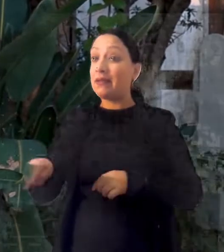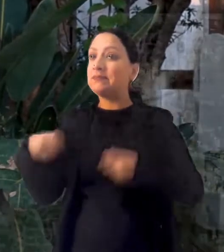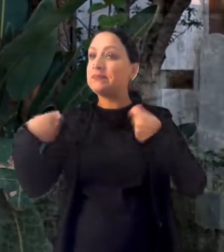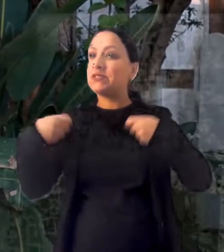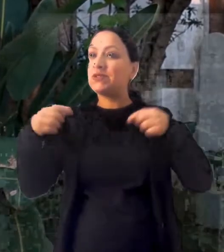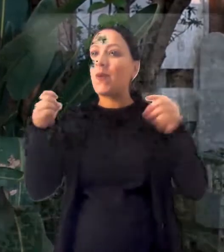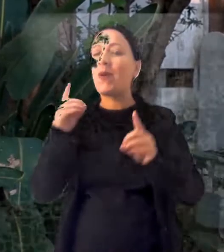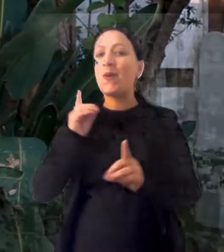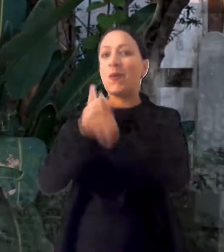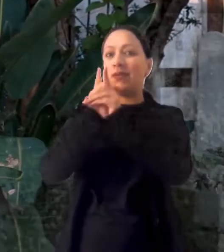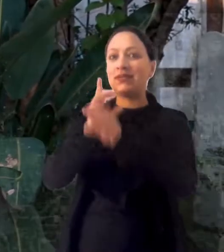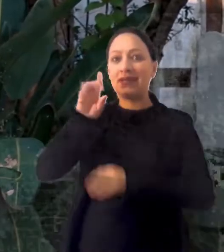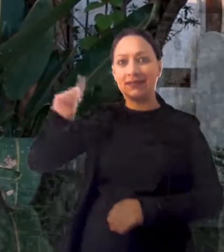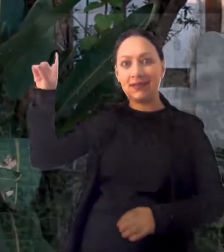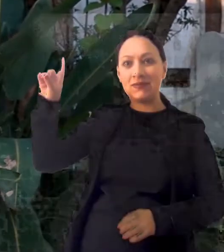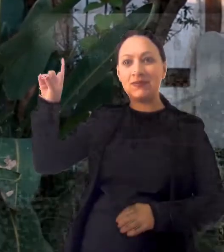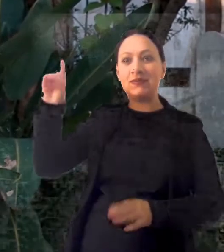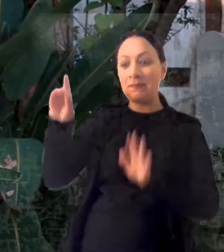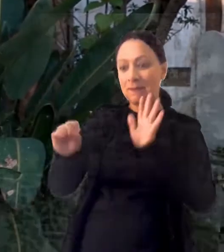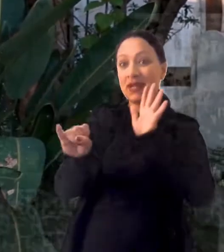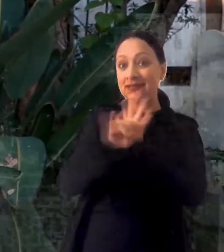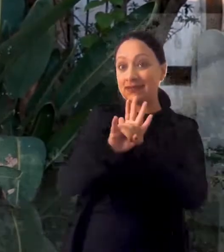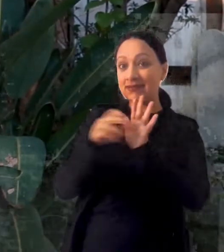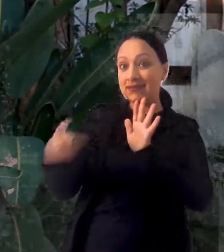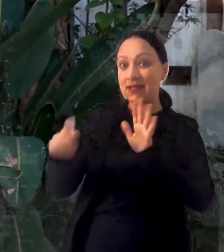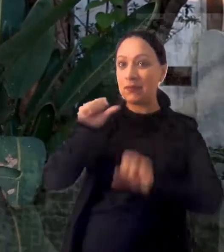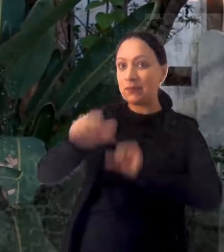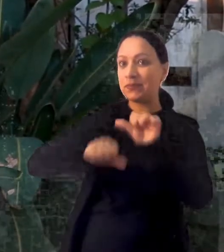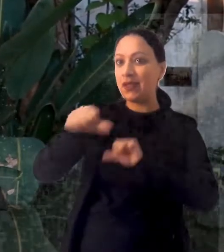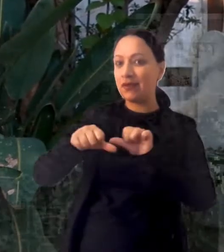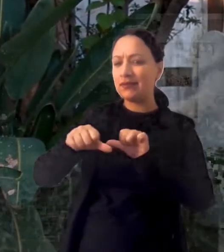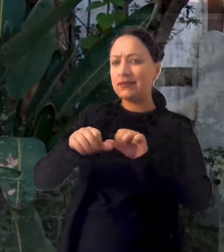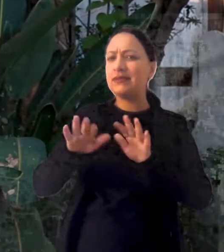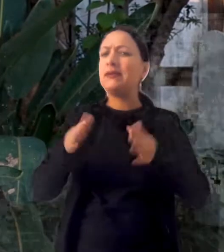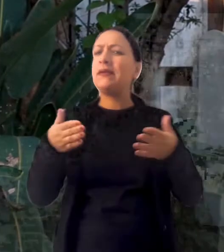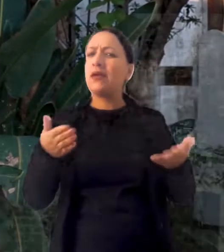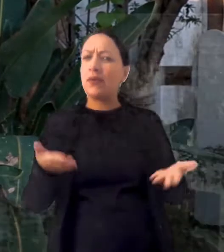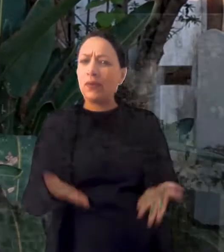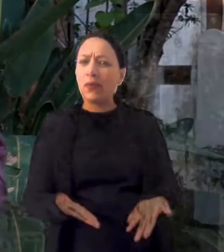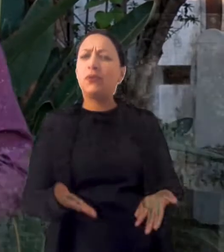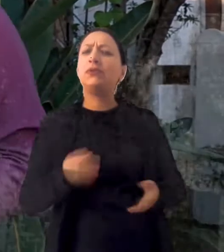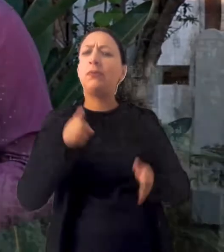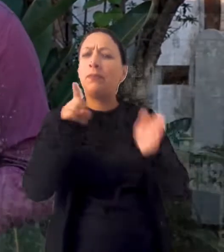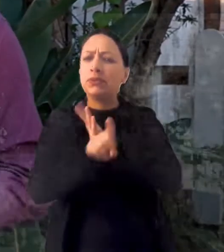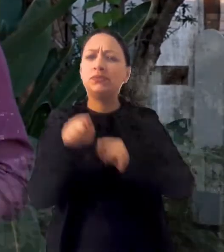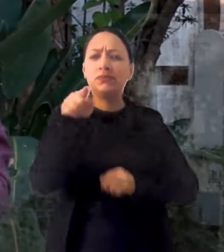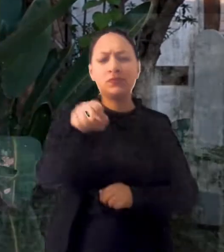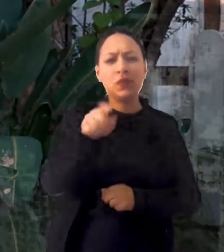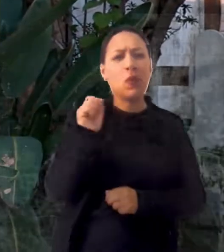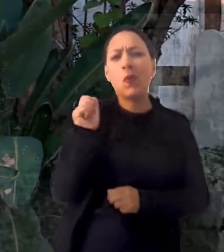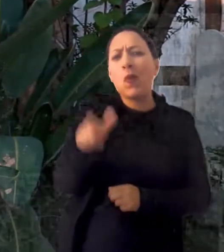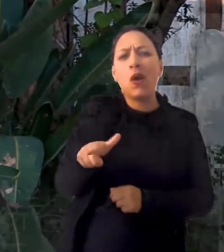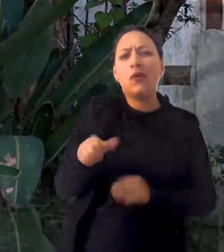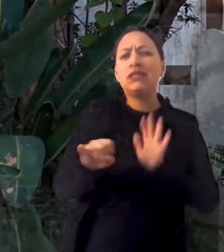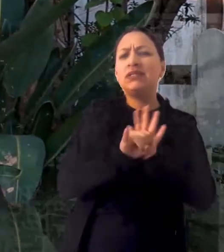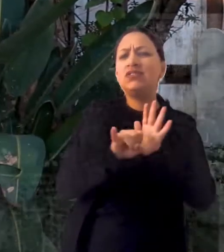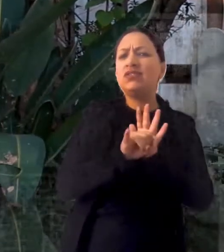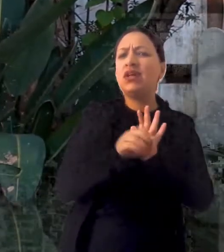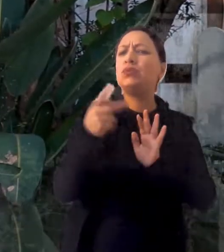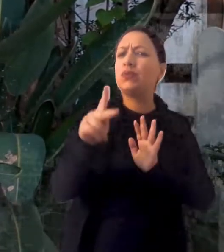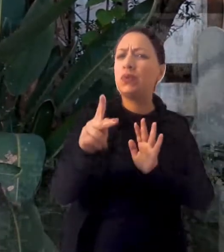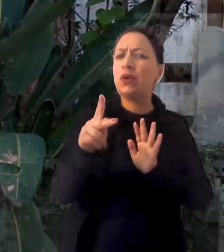de Gideão, ela foi mudada após o encontro com Deus. A minha pergunta para você nessa manhã é qual é a sua identidade?